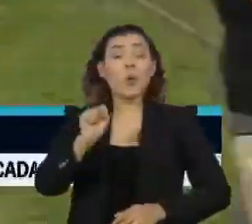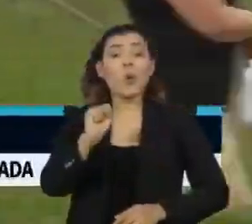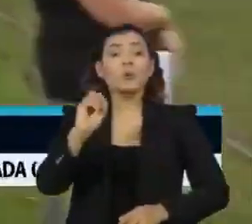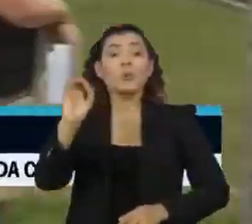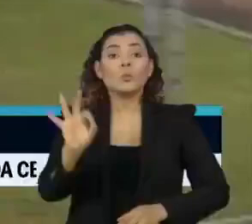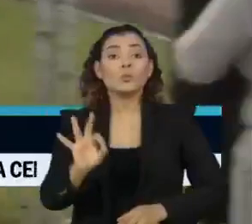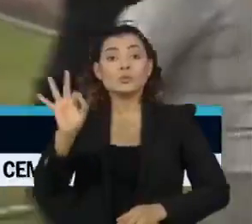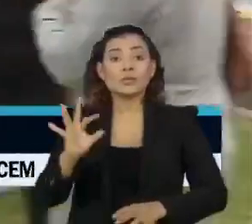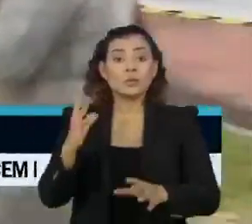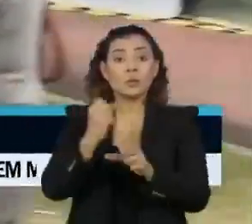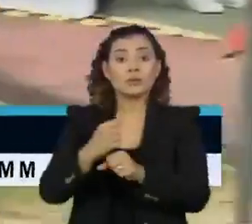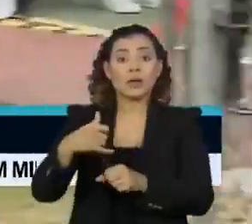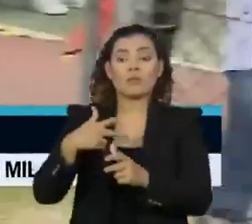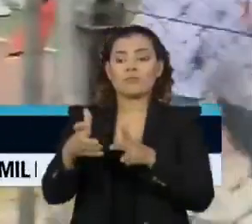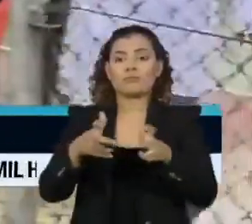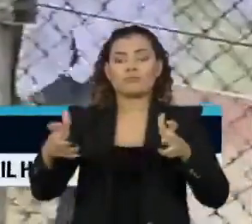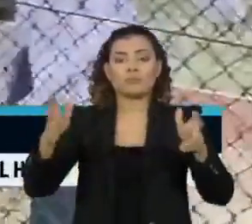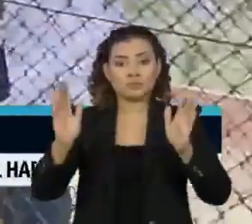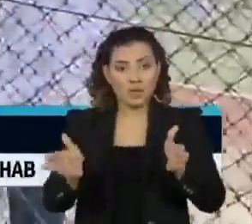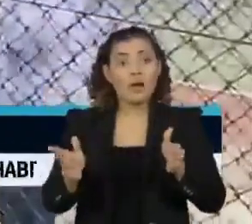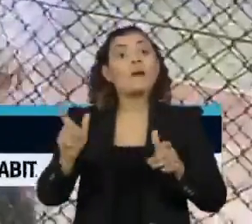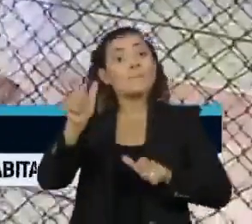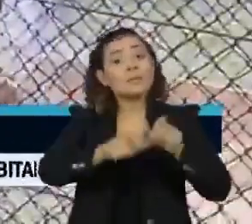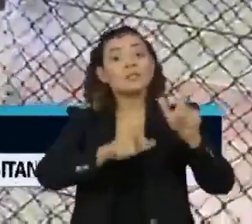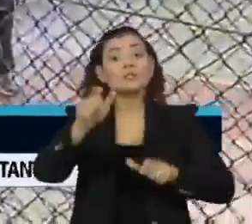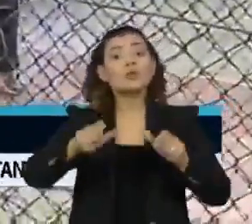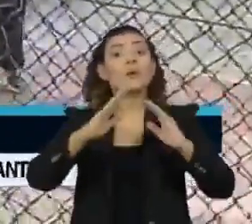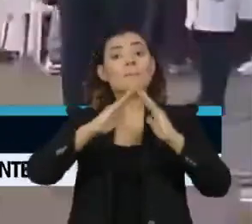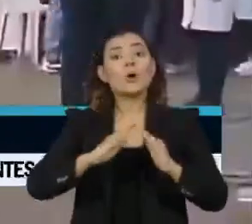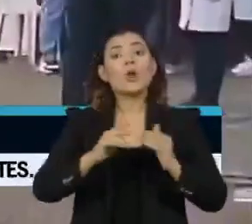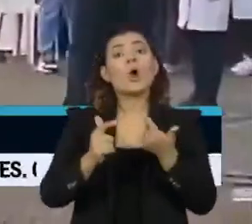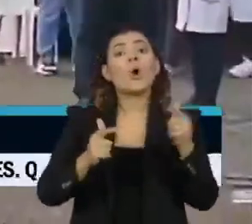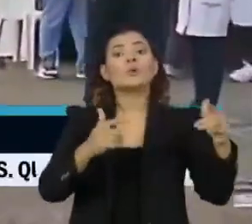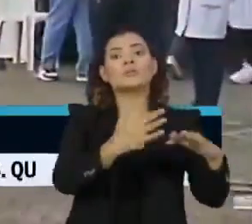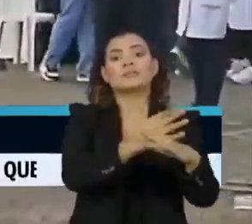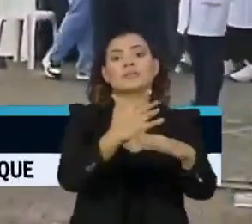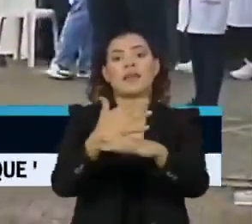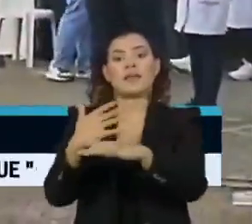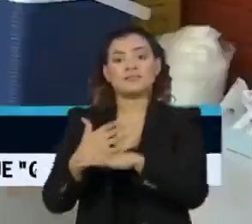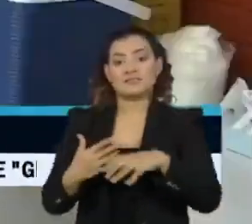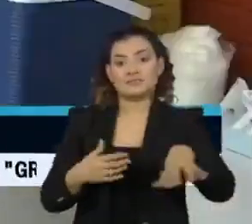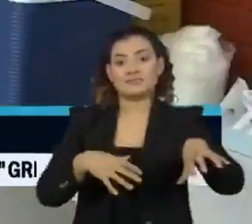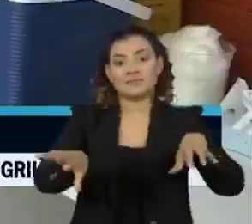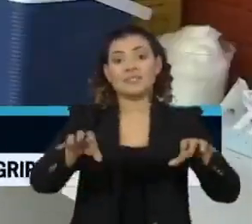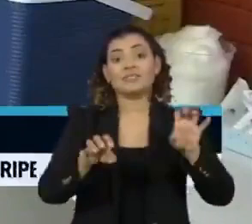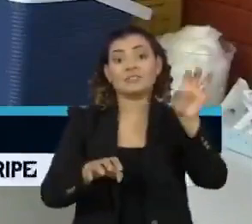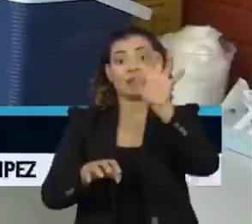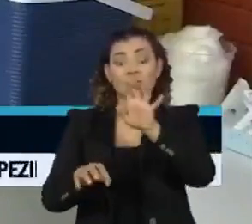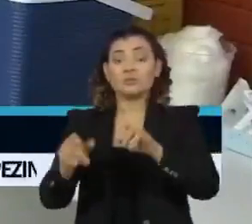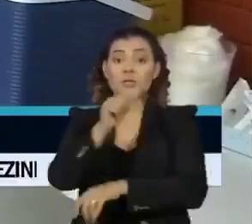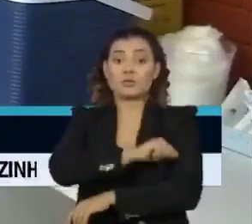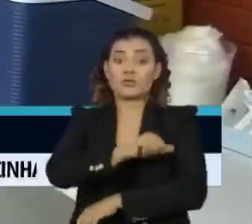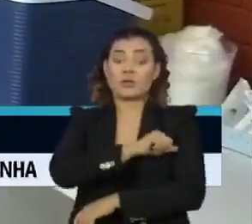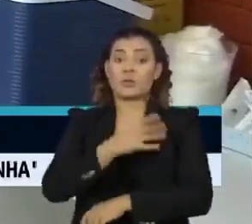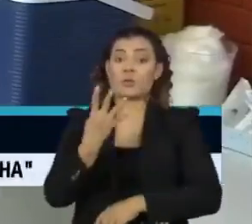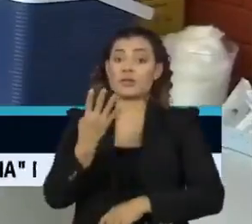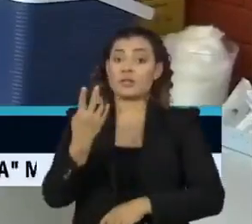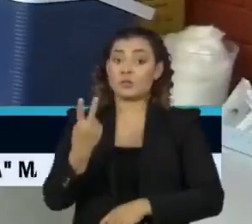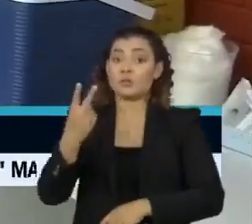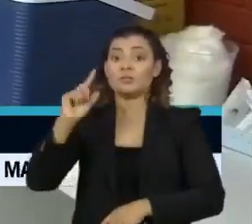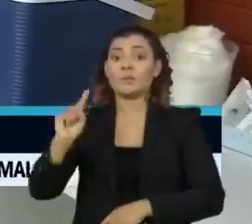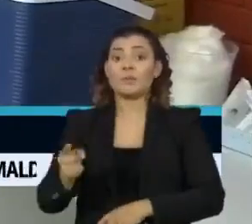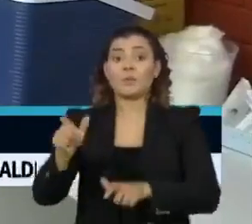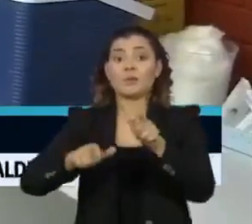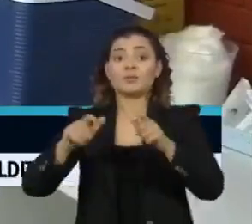8% do total de doses aplicadas foram de pessoas que moram em outras cidades ou estados. No Rio de Janeiro, cerca de 42 mil